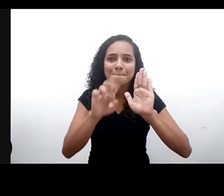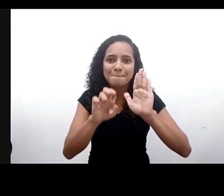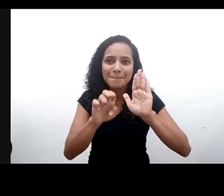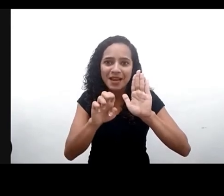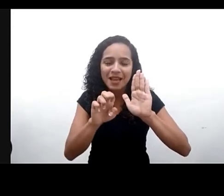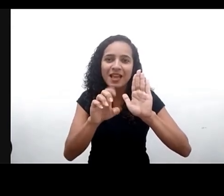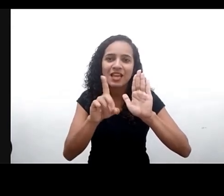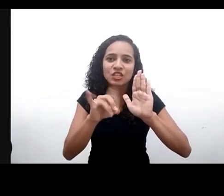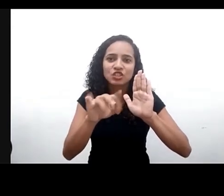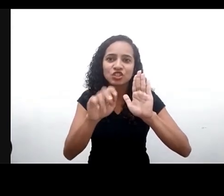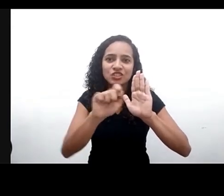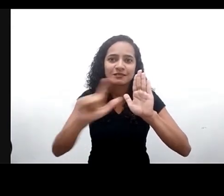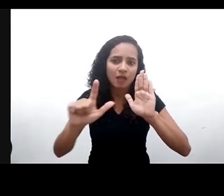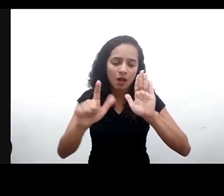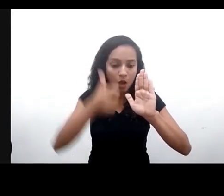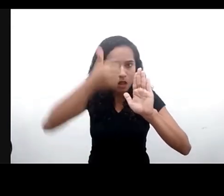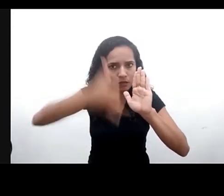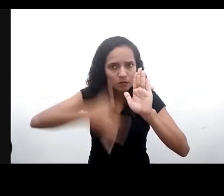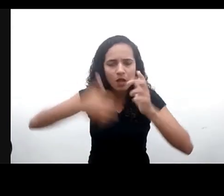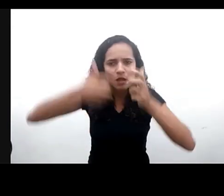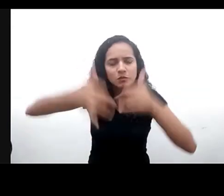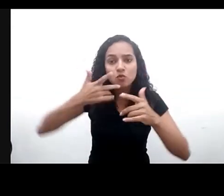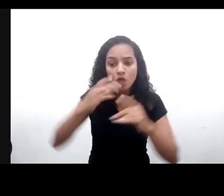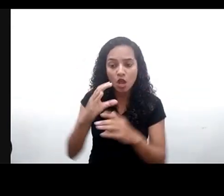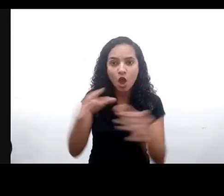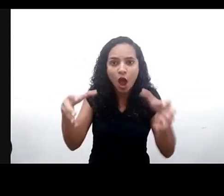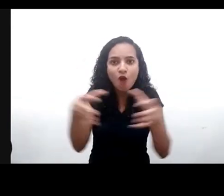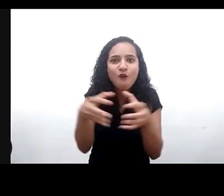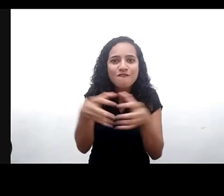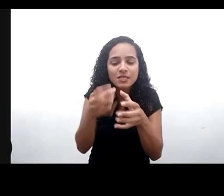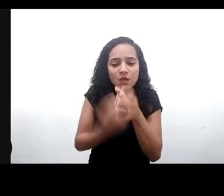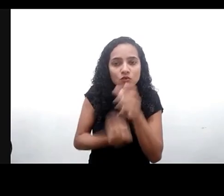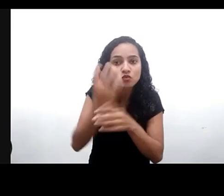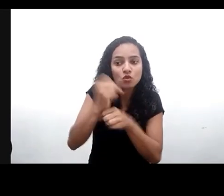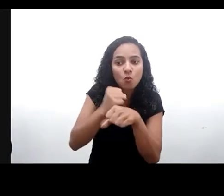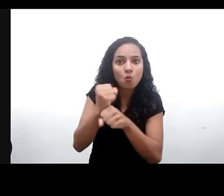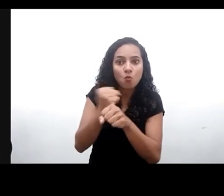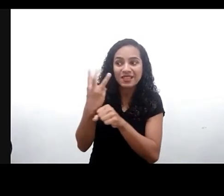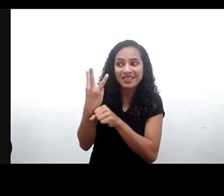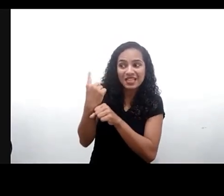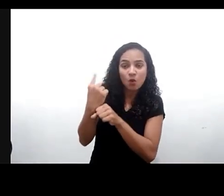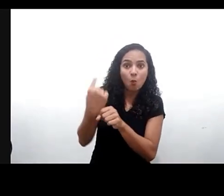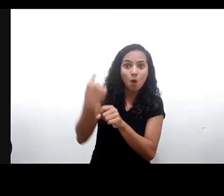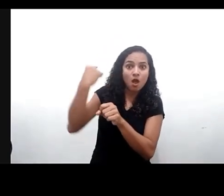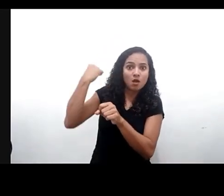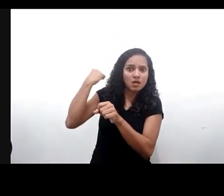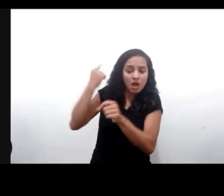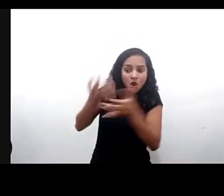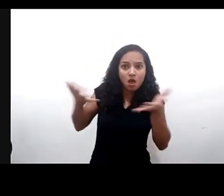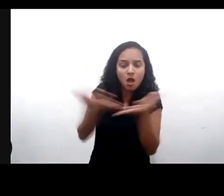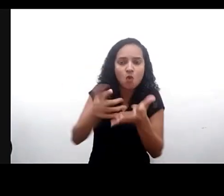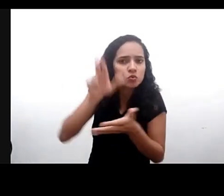convenção, há 31 anos, quando surgiu, não se pensava, nunca se imaginava